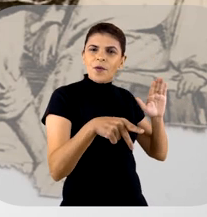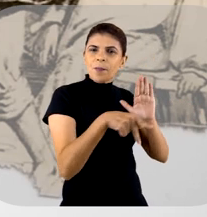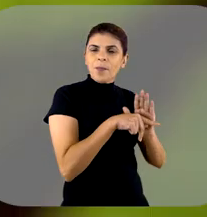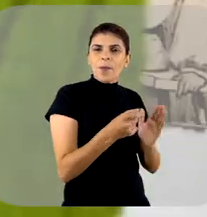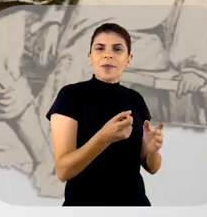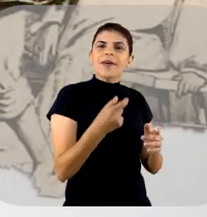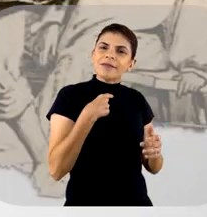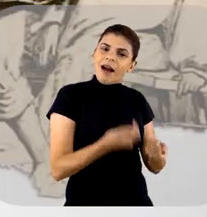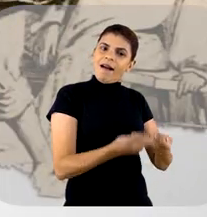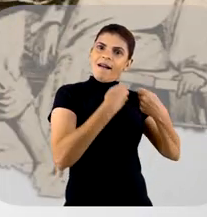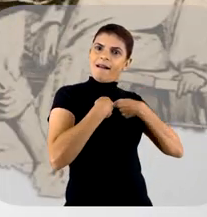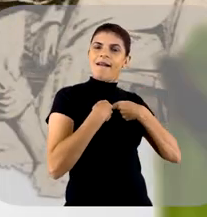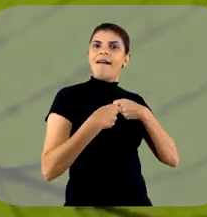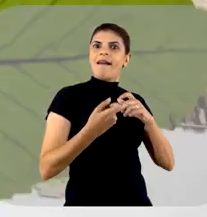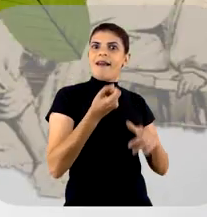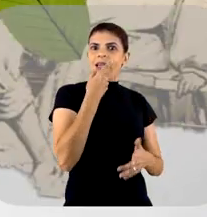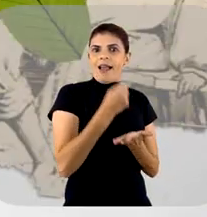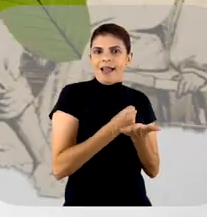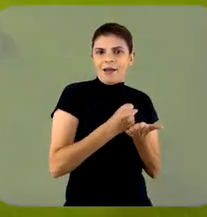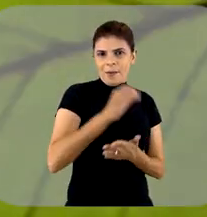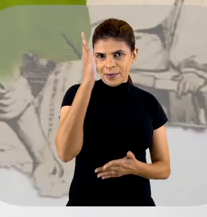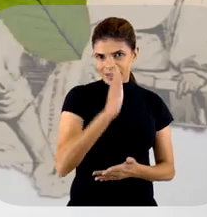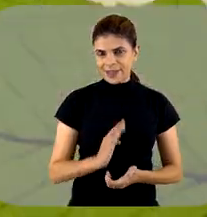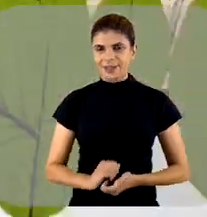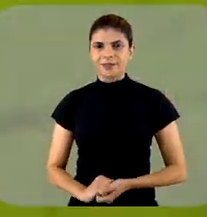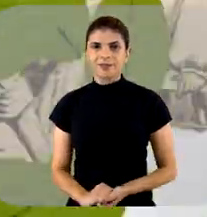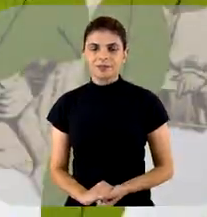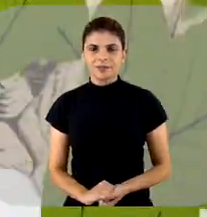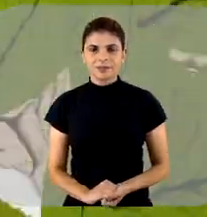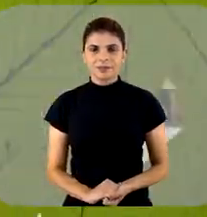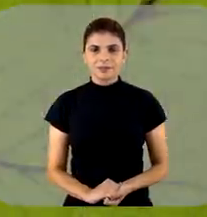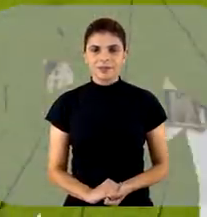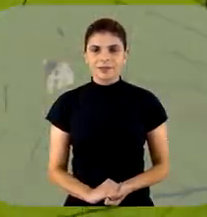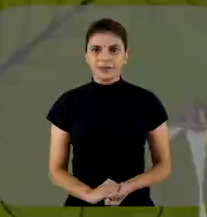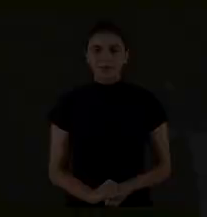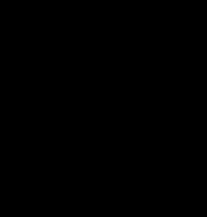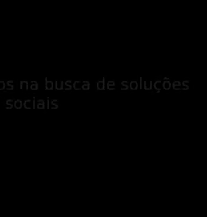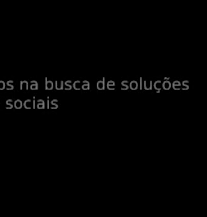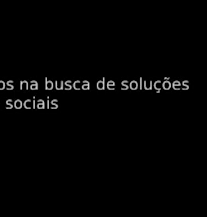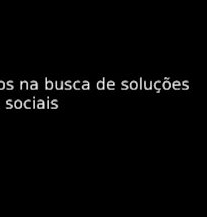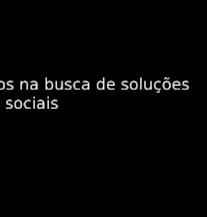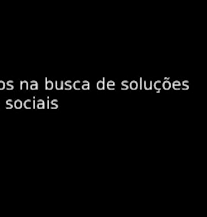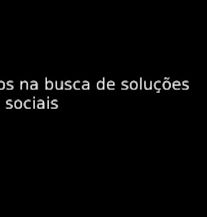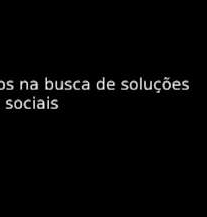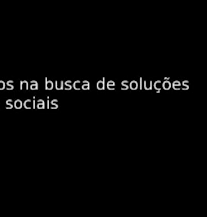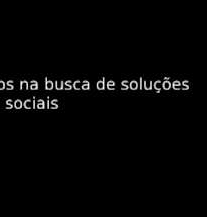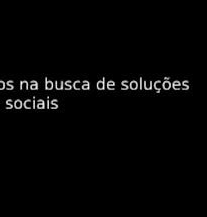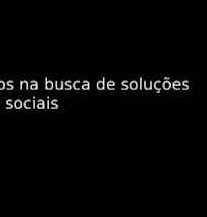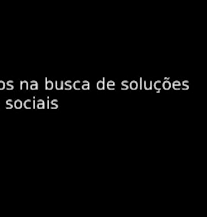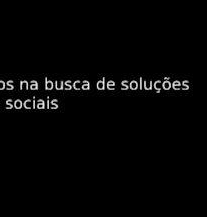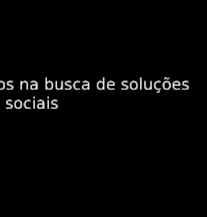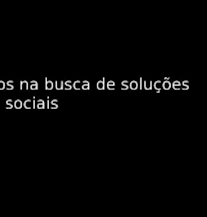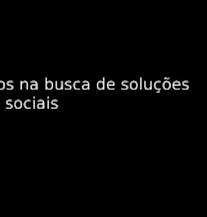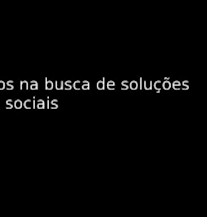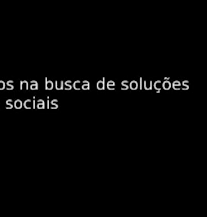e do poder das ervas medicinais brasileiras. ... ... ... Tchau,